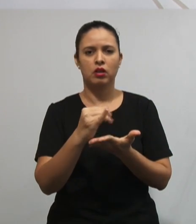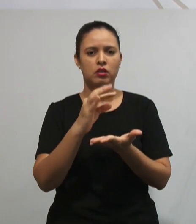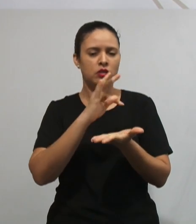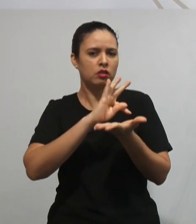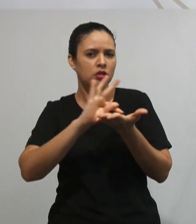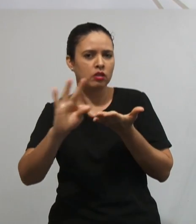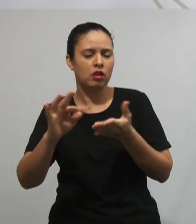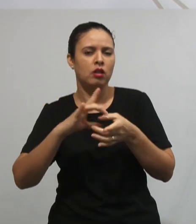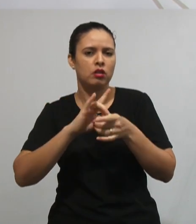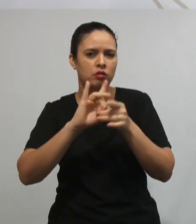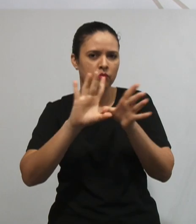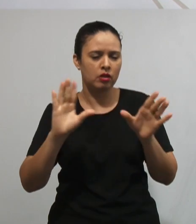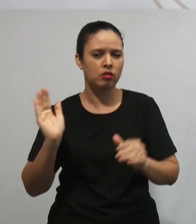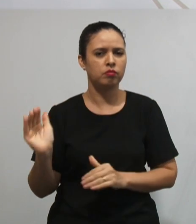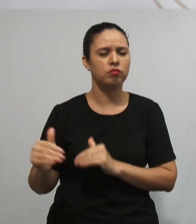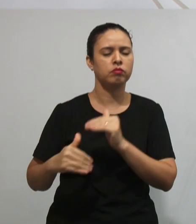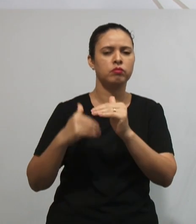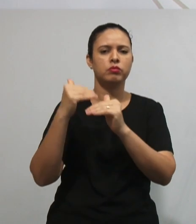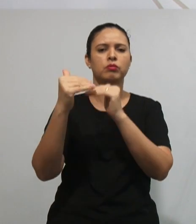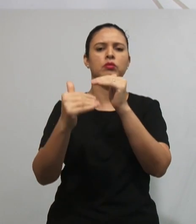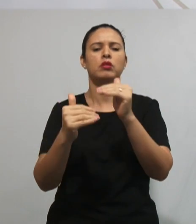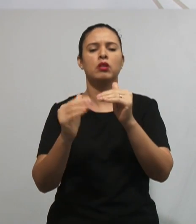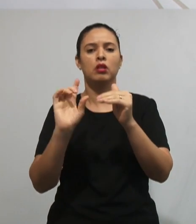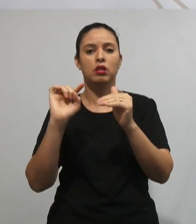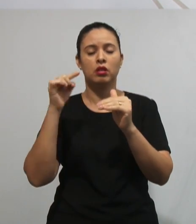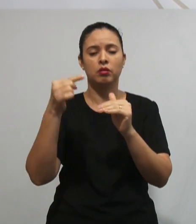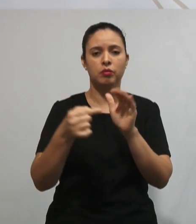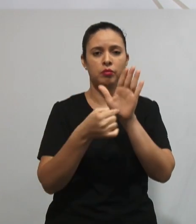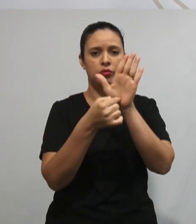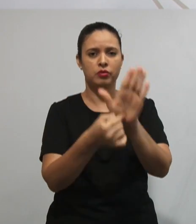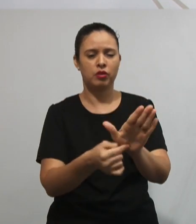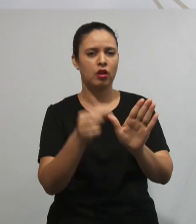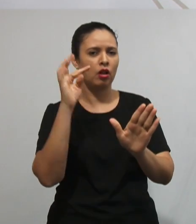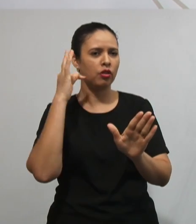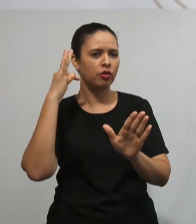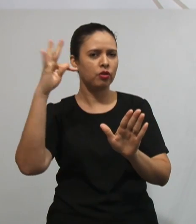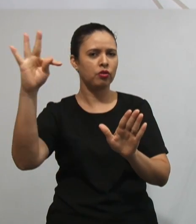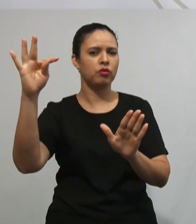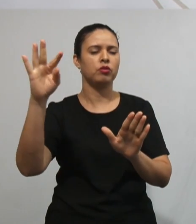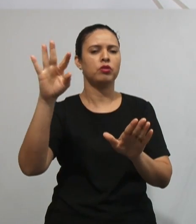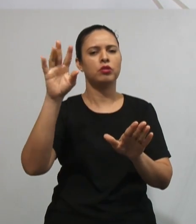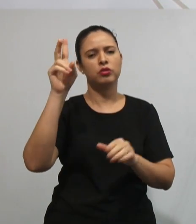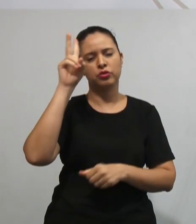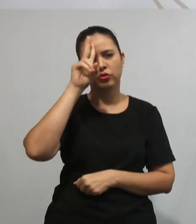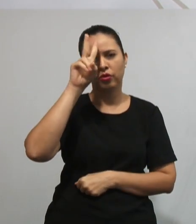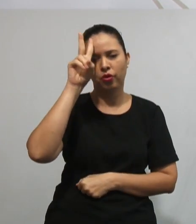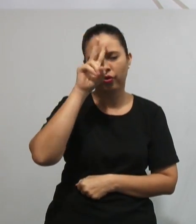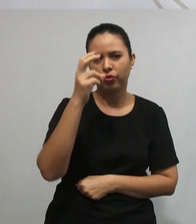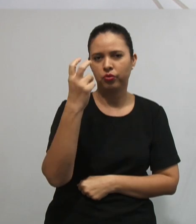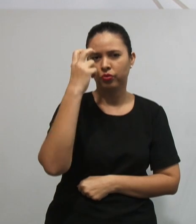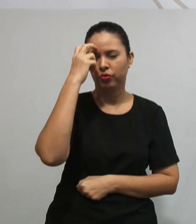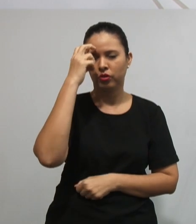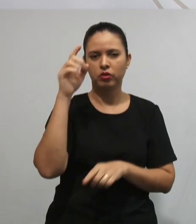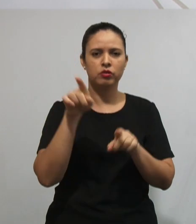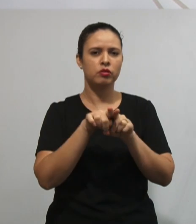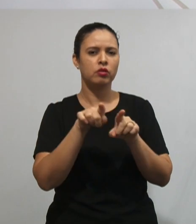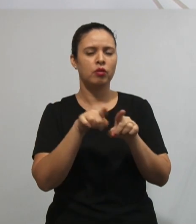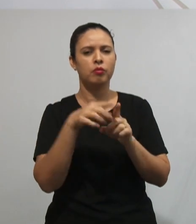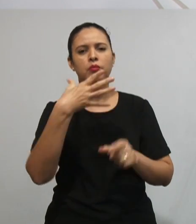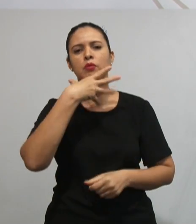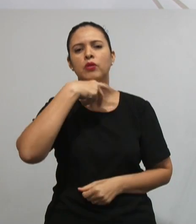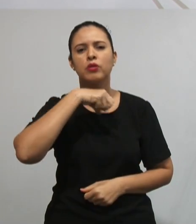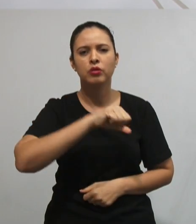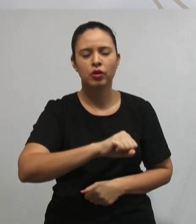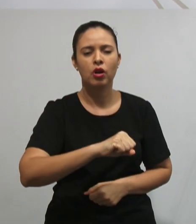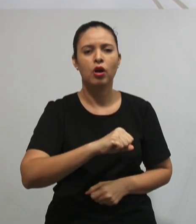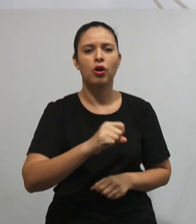liberais, As progressistas, Depois fui apresentando teoria histórico-cultural, A pedagogia do Paulo Freire, Hoje trouxe